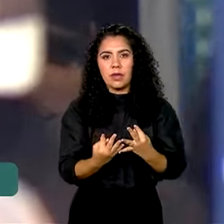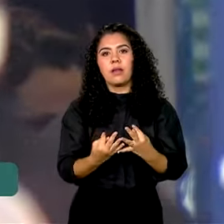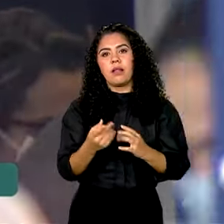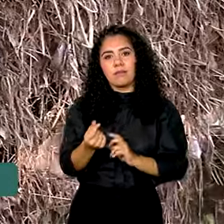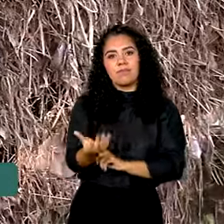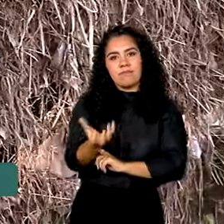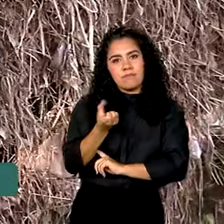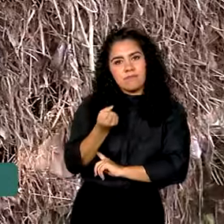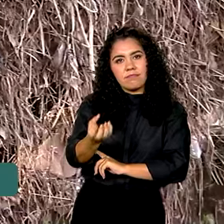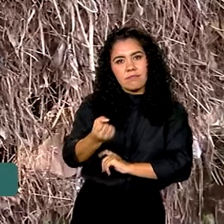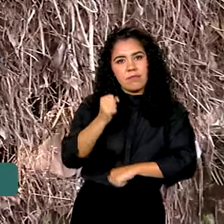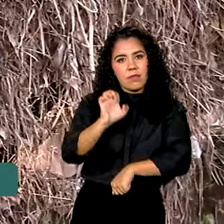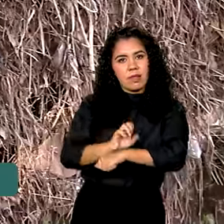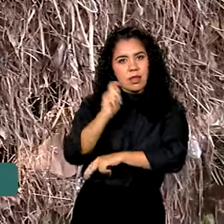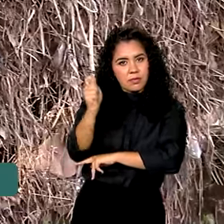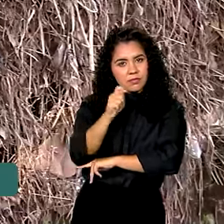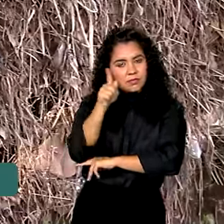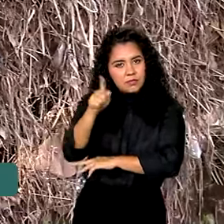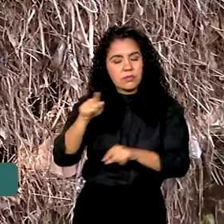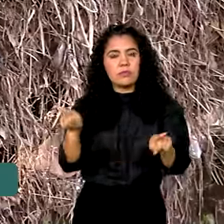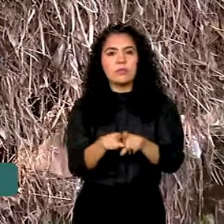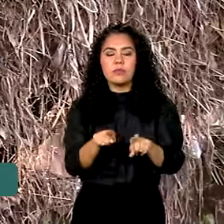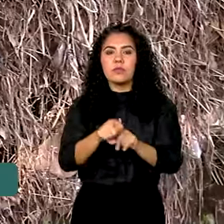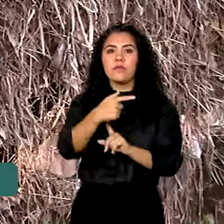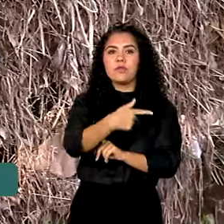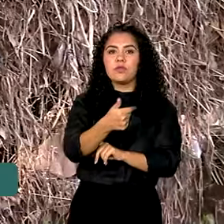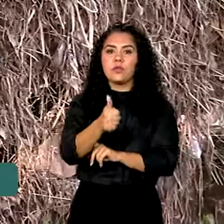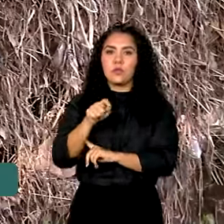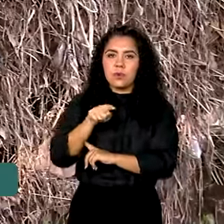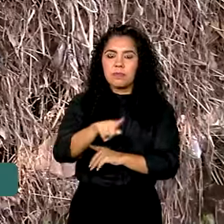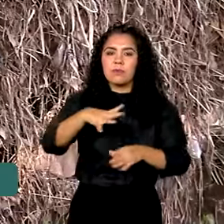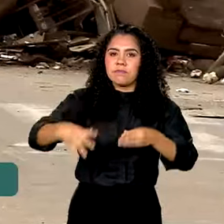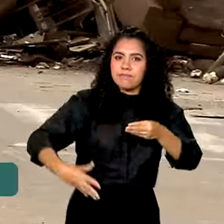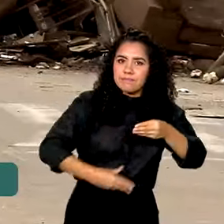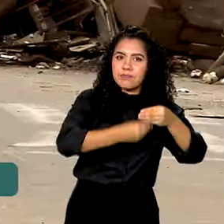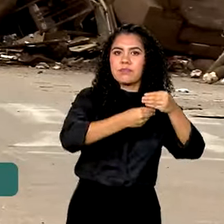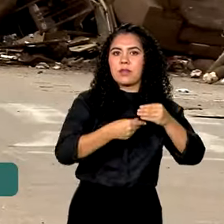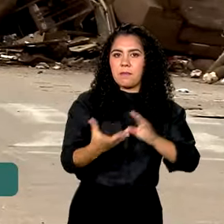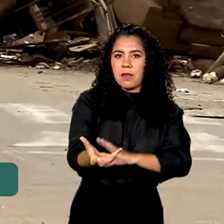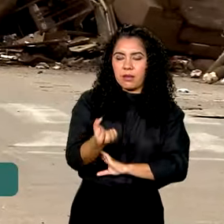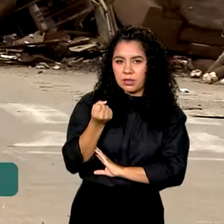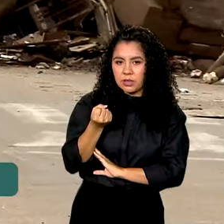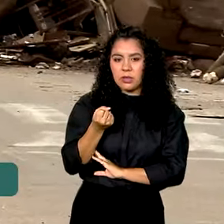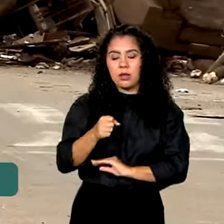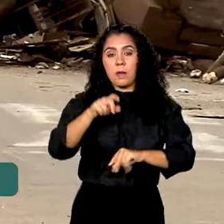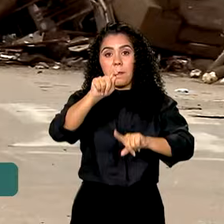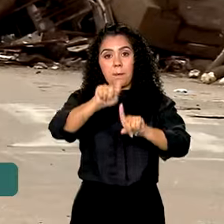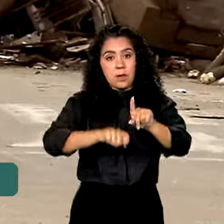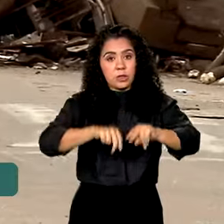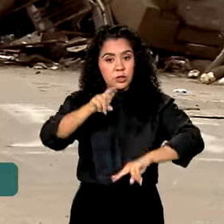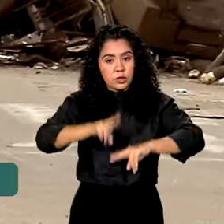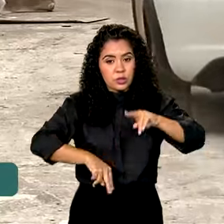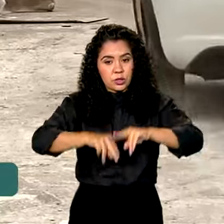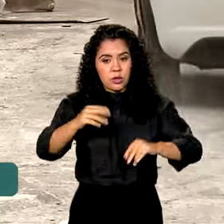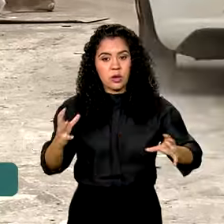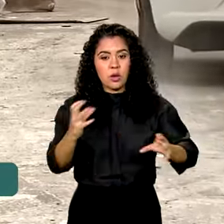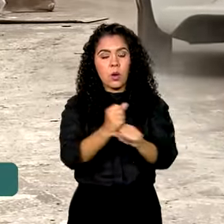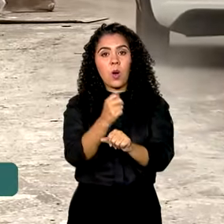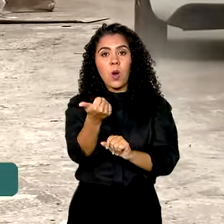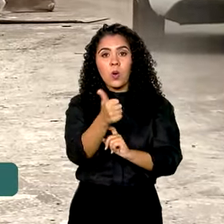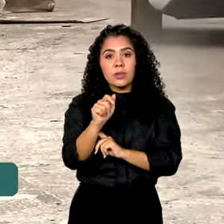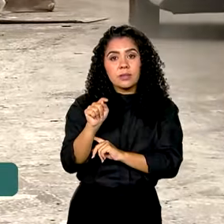Estado e outras 21 mil foram incorporadas ao programa. Em junho, outras 11 mil famílias serão